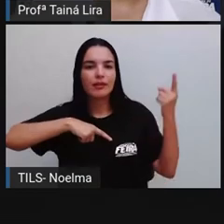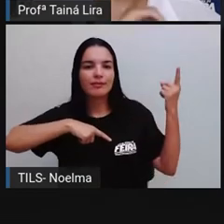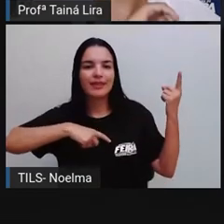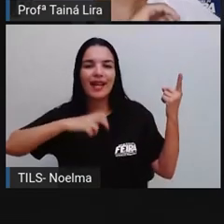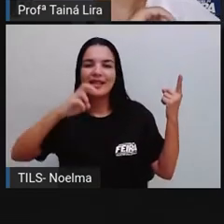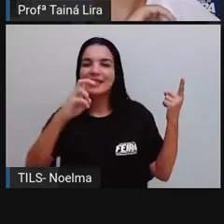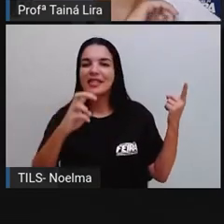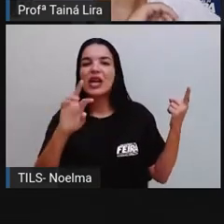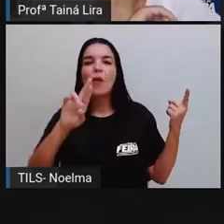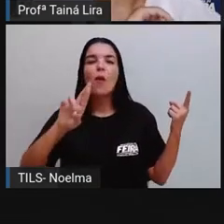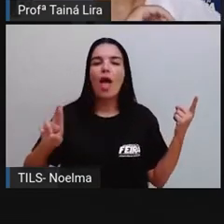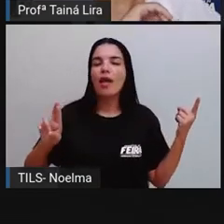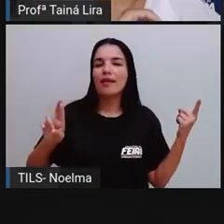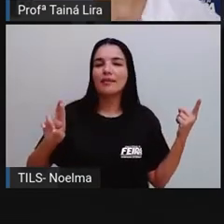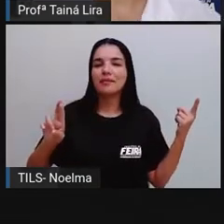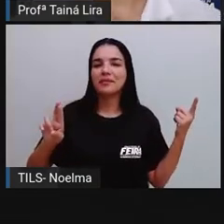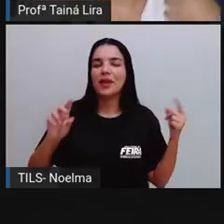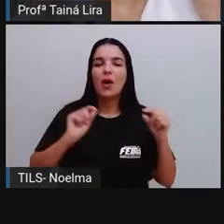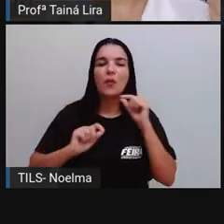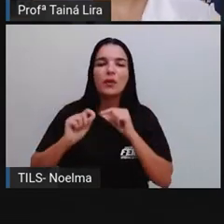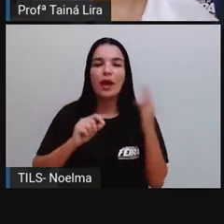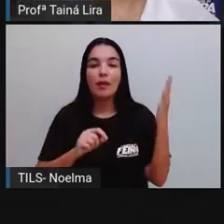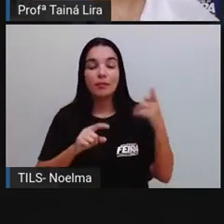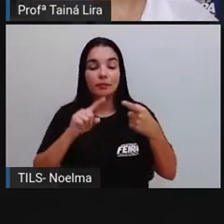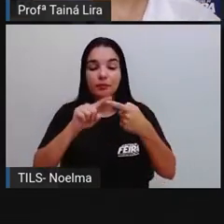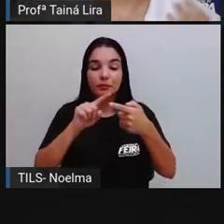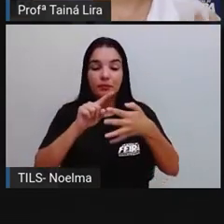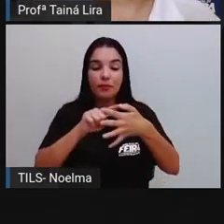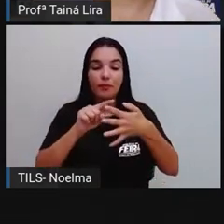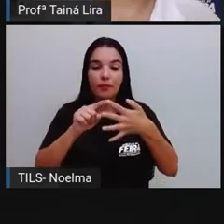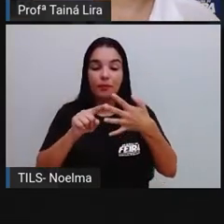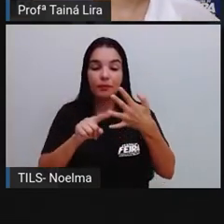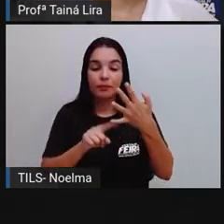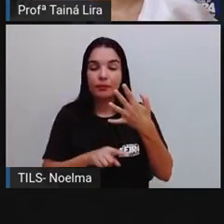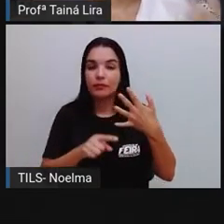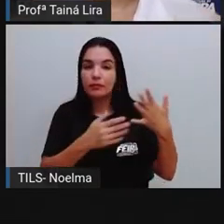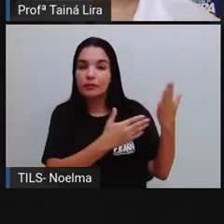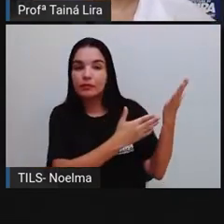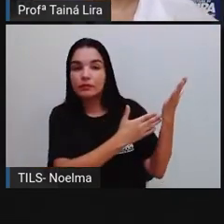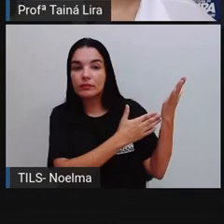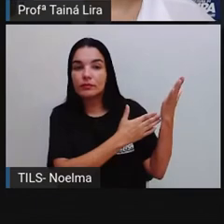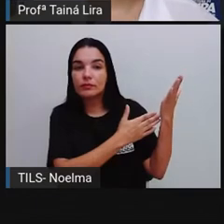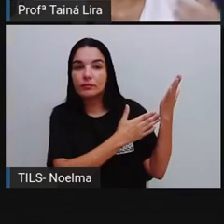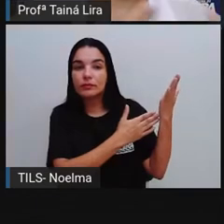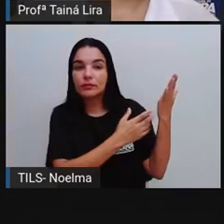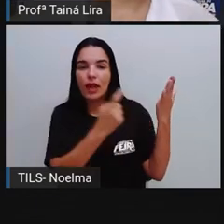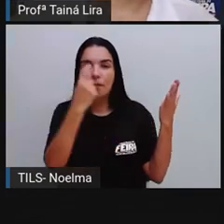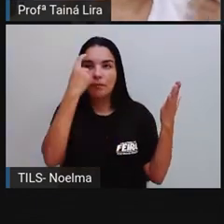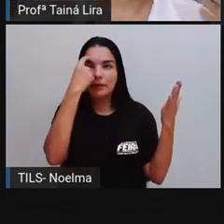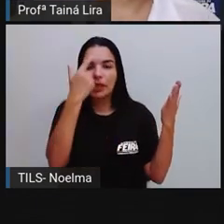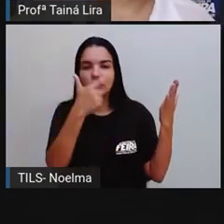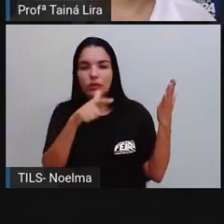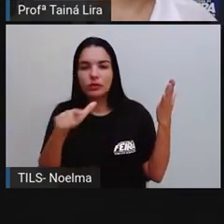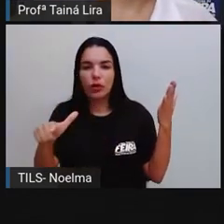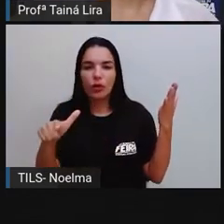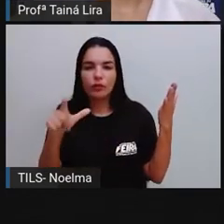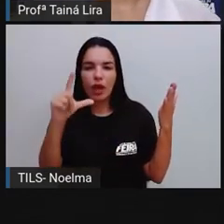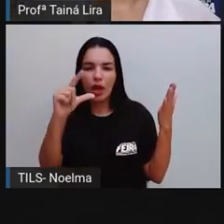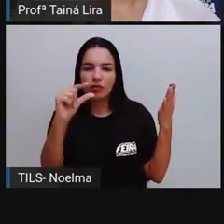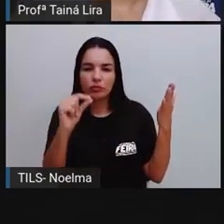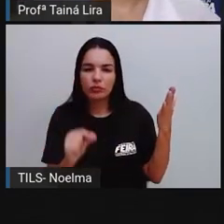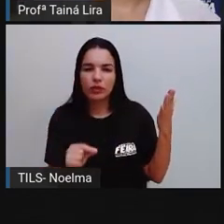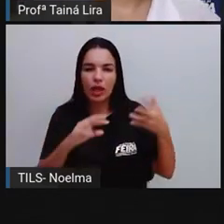cinco R's, né? Que é o repensar, reduzir, reciclar, reaproveitar e o recusar.